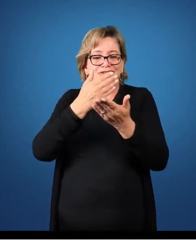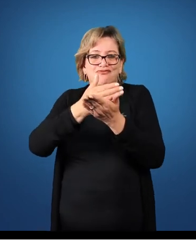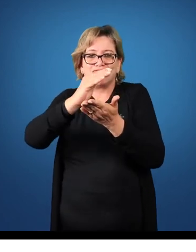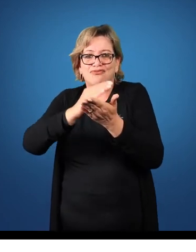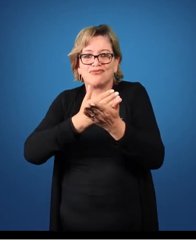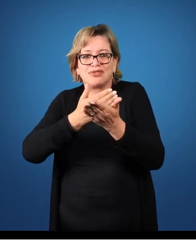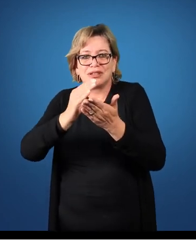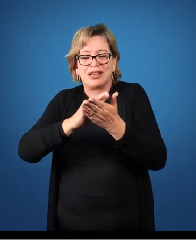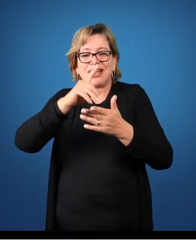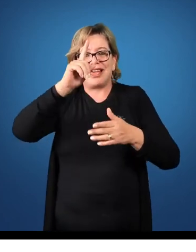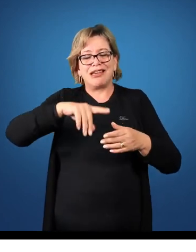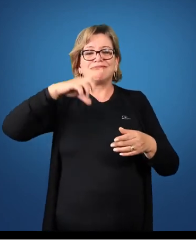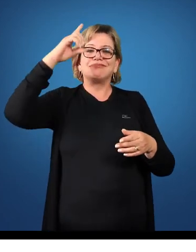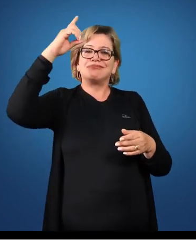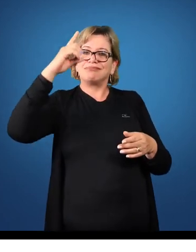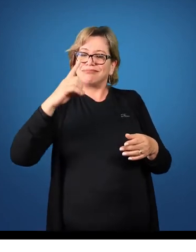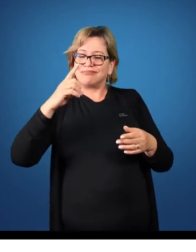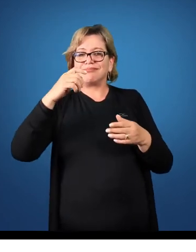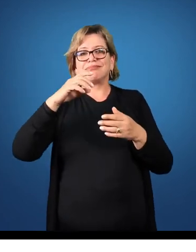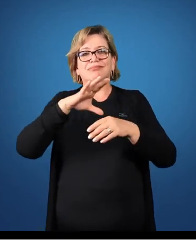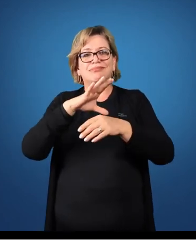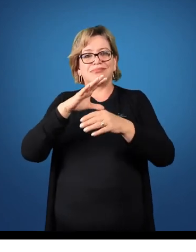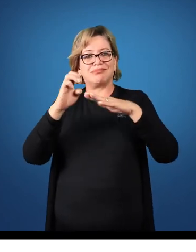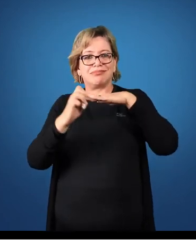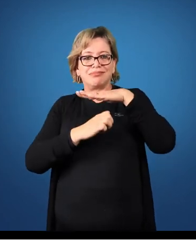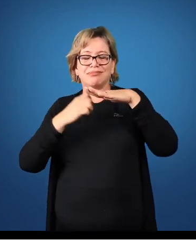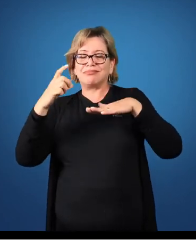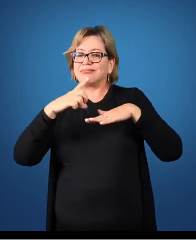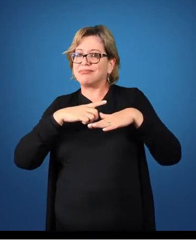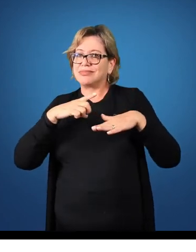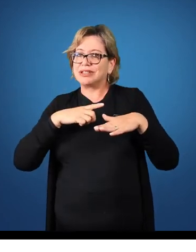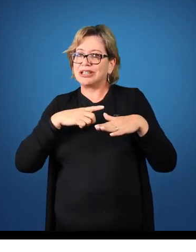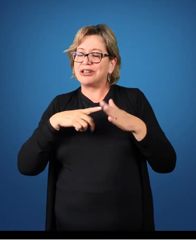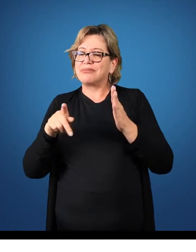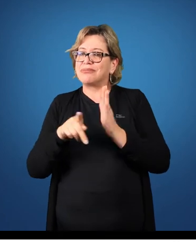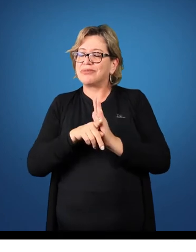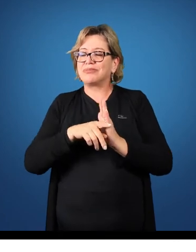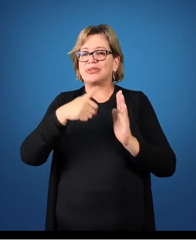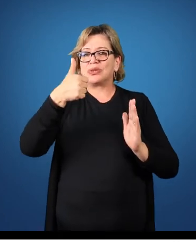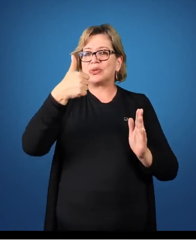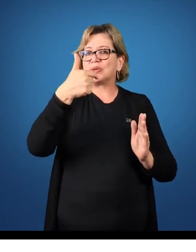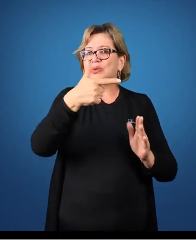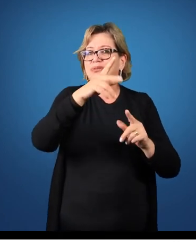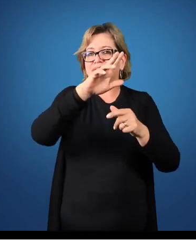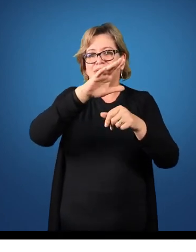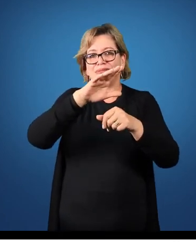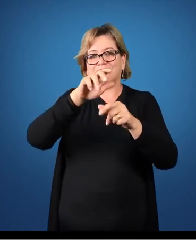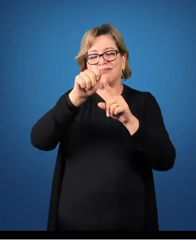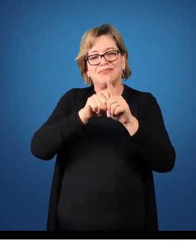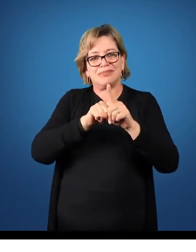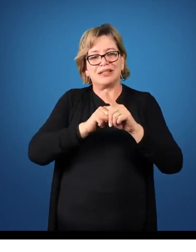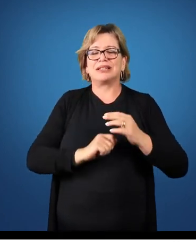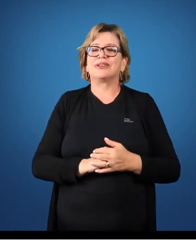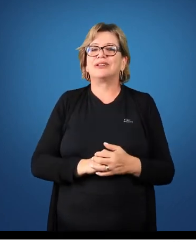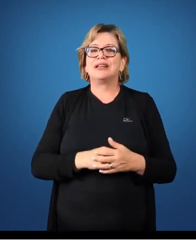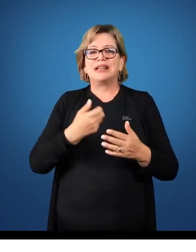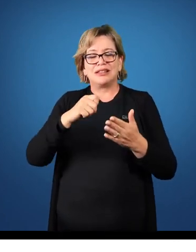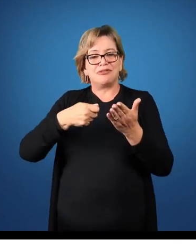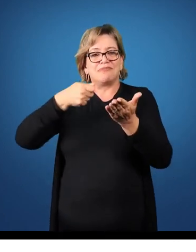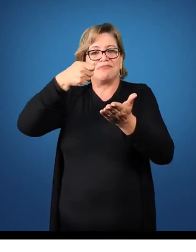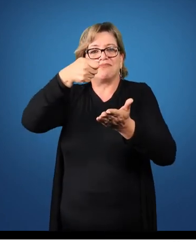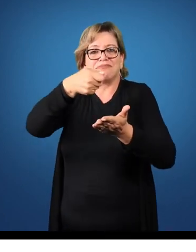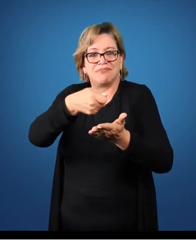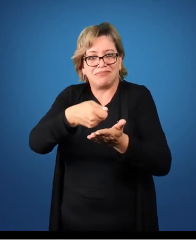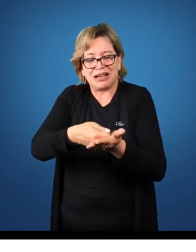um direito que a empresa tem de seguro pelos 12 meses. Então, quando eu faço o pagamento em